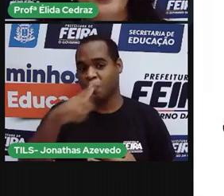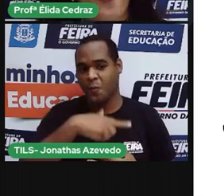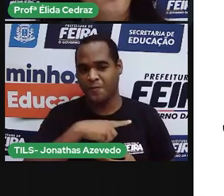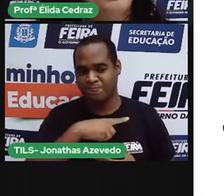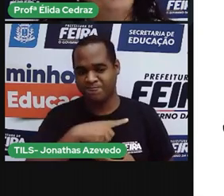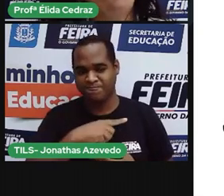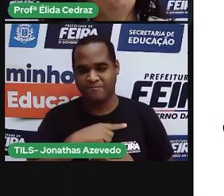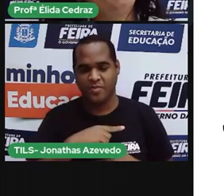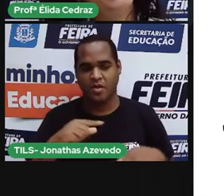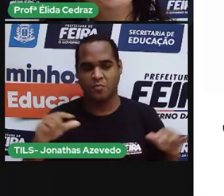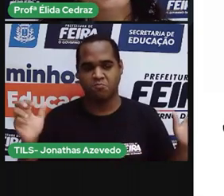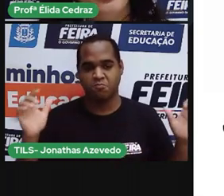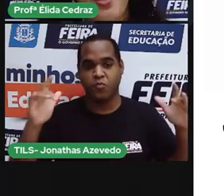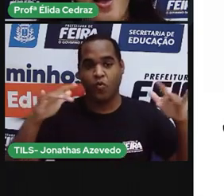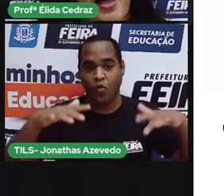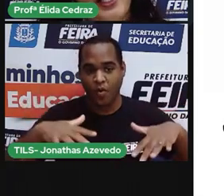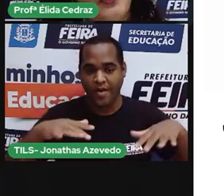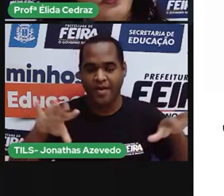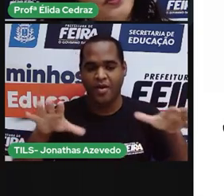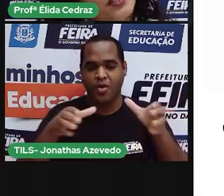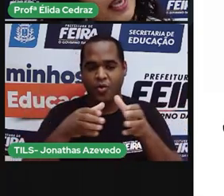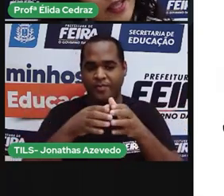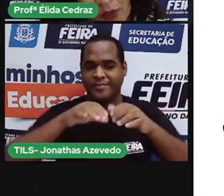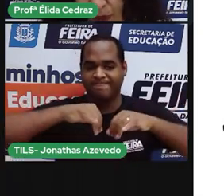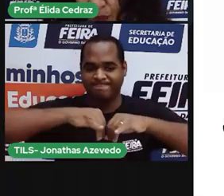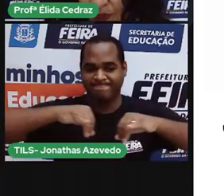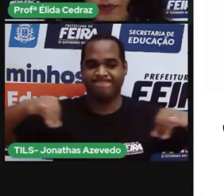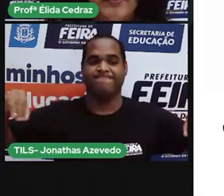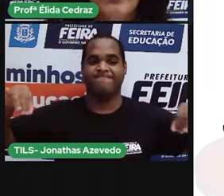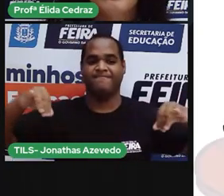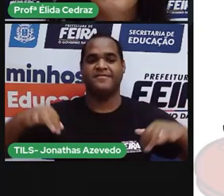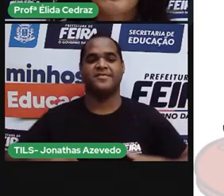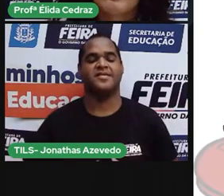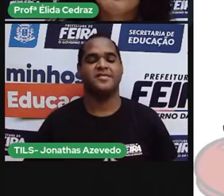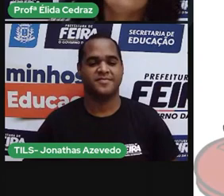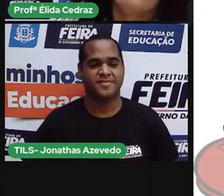enorme. O bando anunciador.